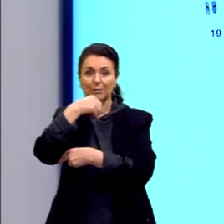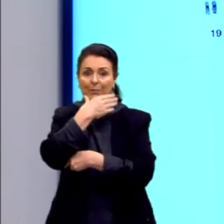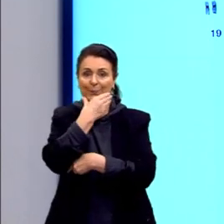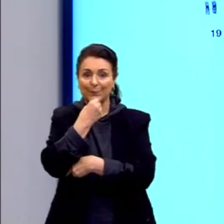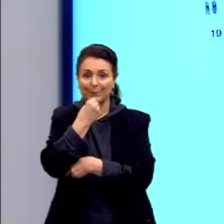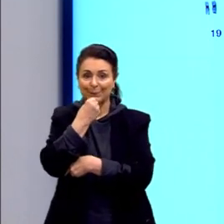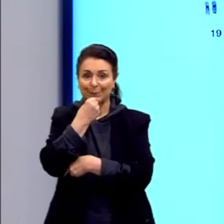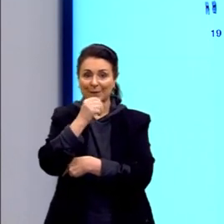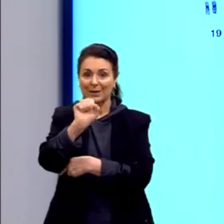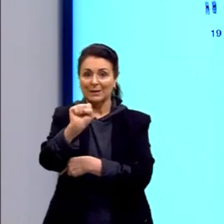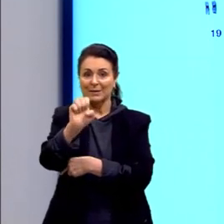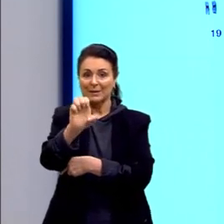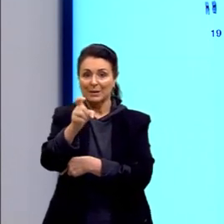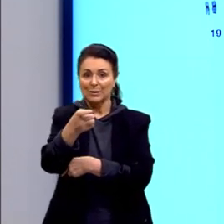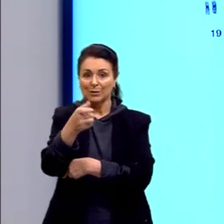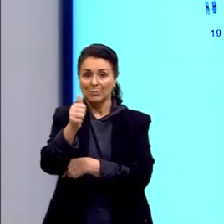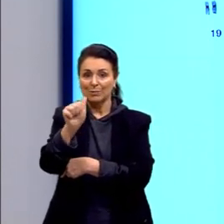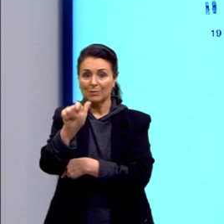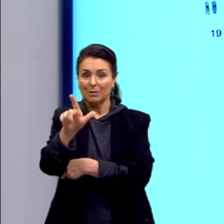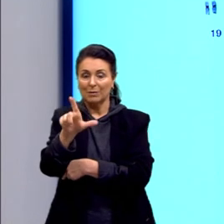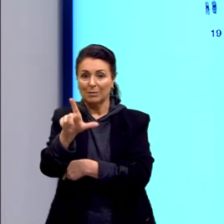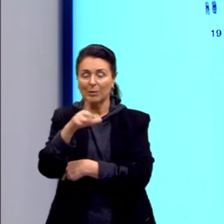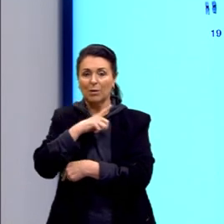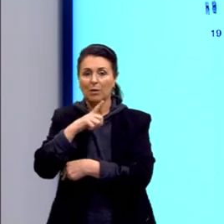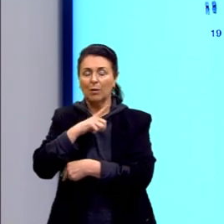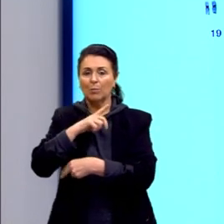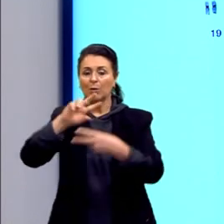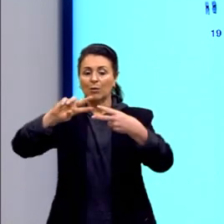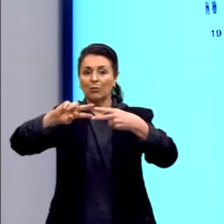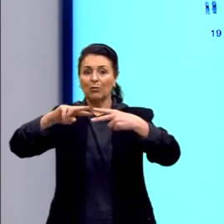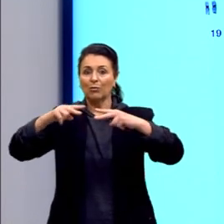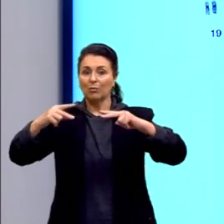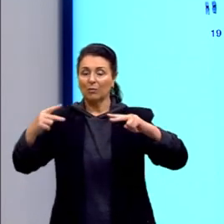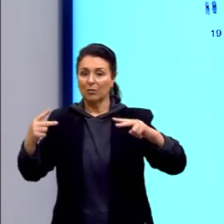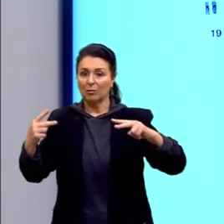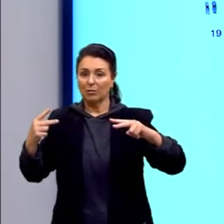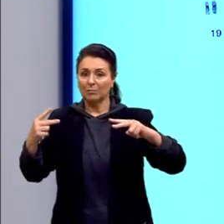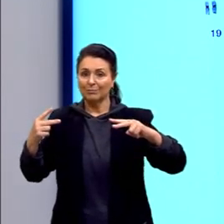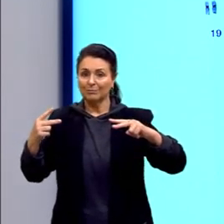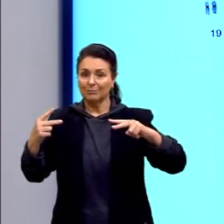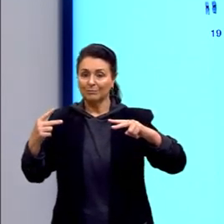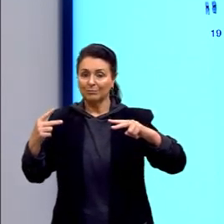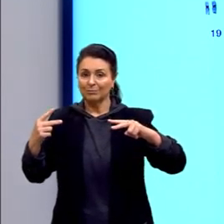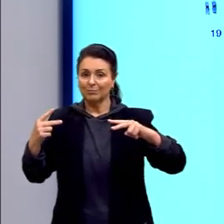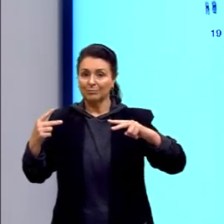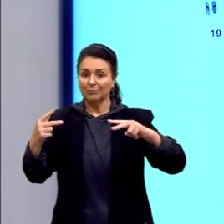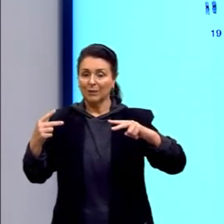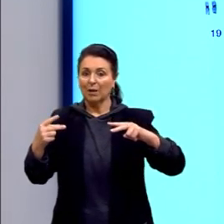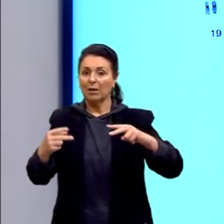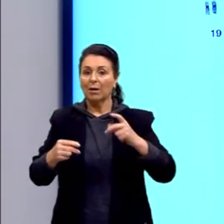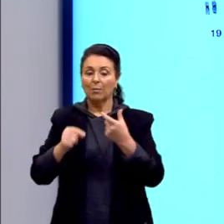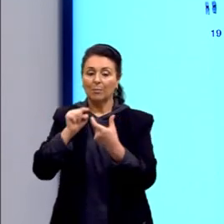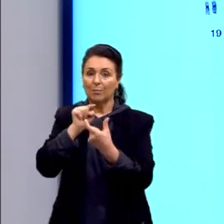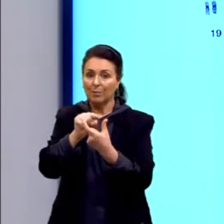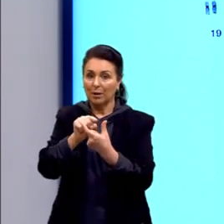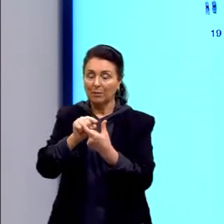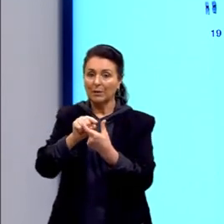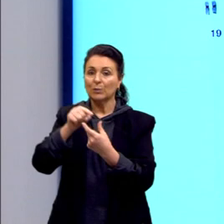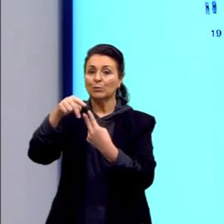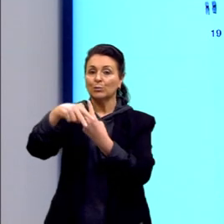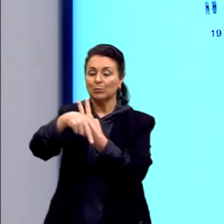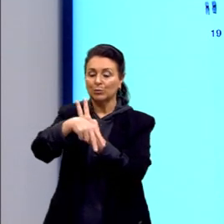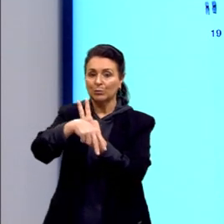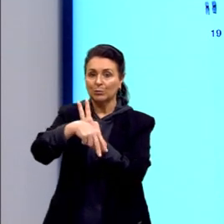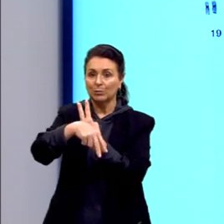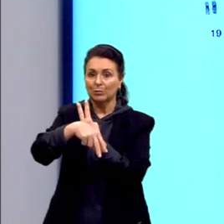herança sexual é determinada por genes localizados, obviamente, como diz a palavra, nos cromossomos sexuais.